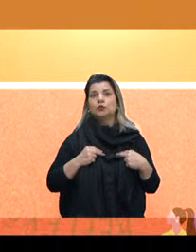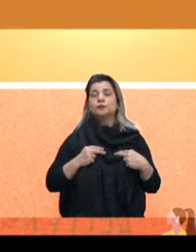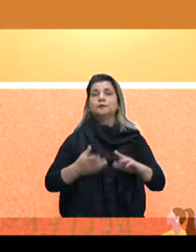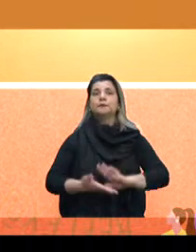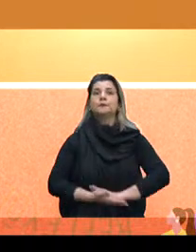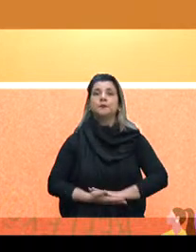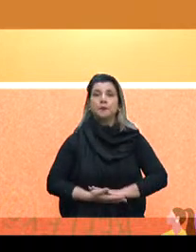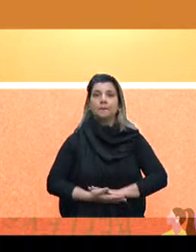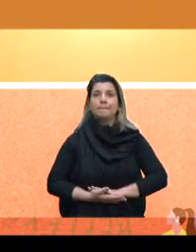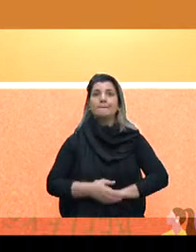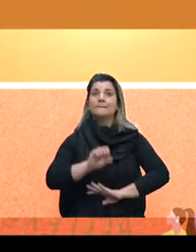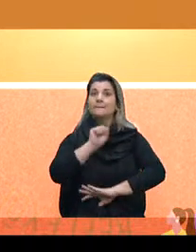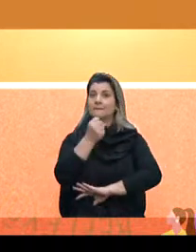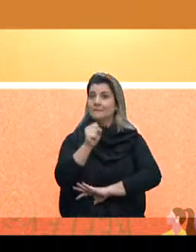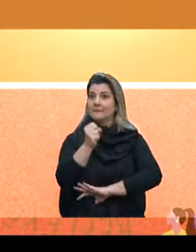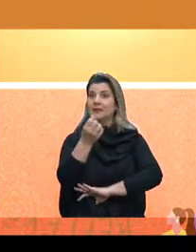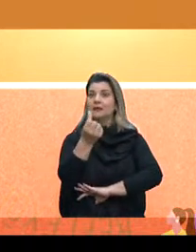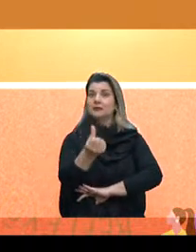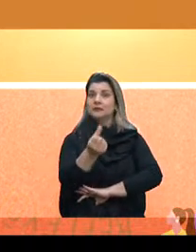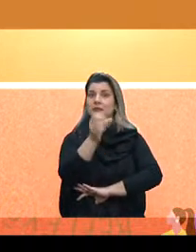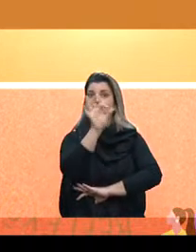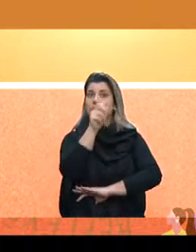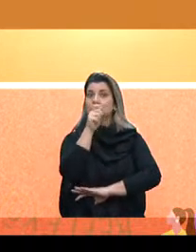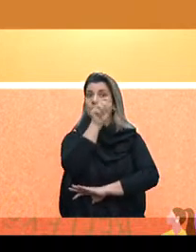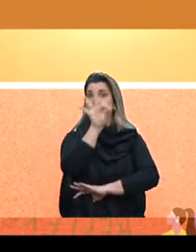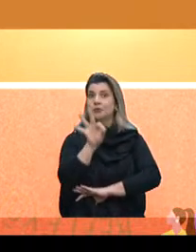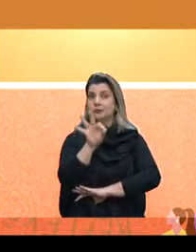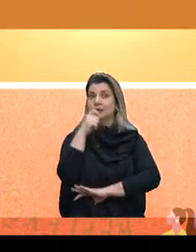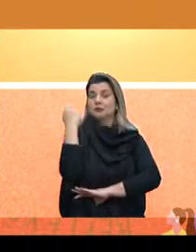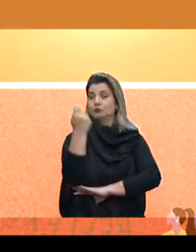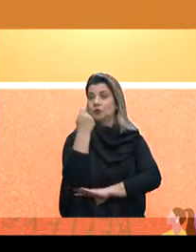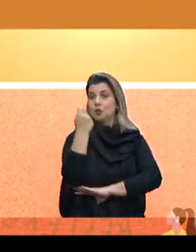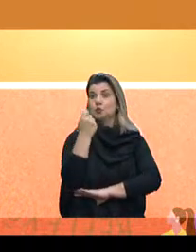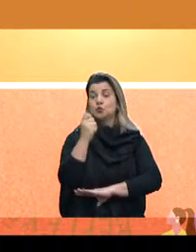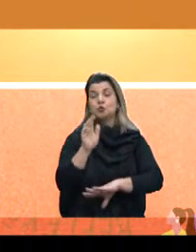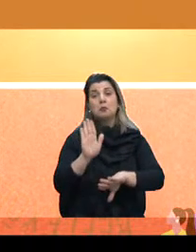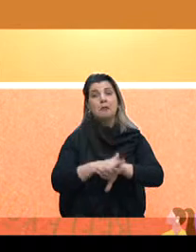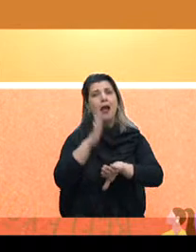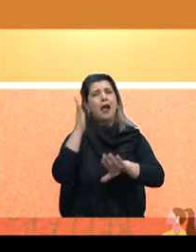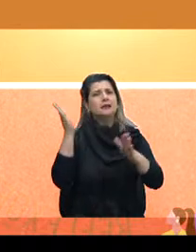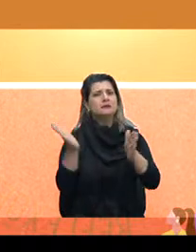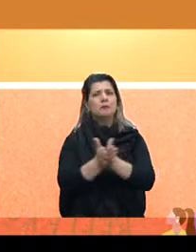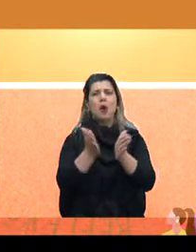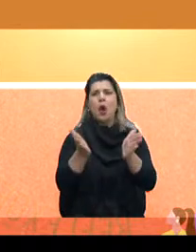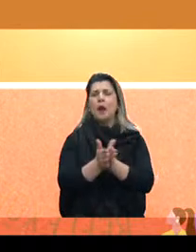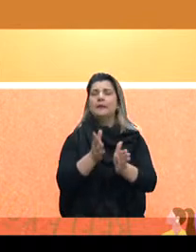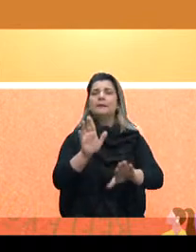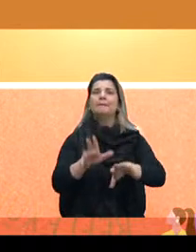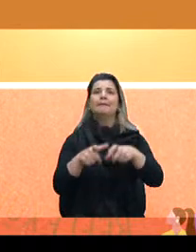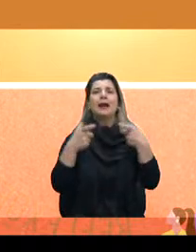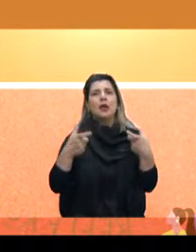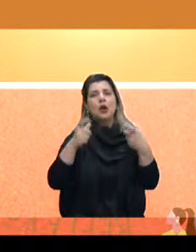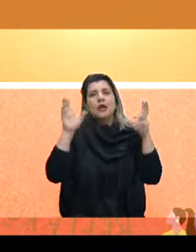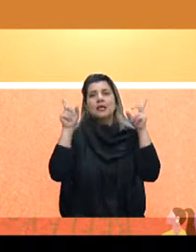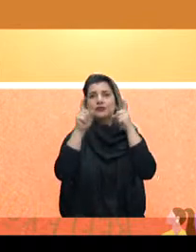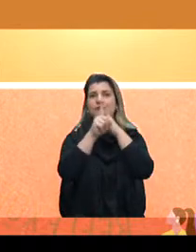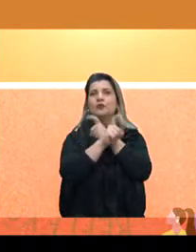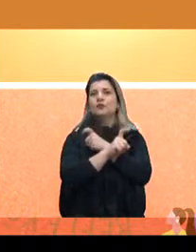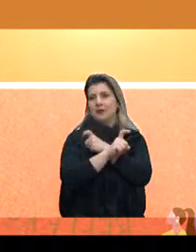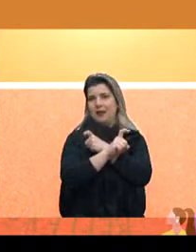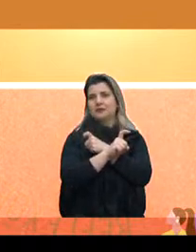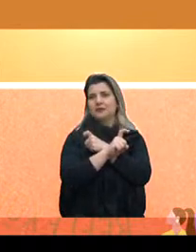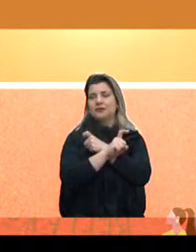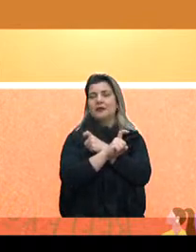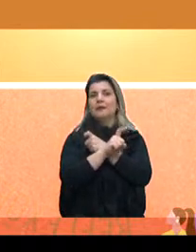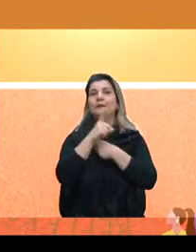social, 86% dos gaúchos acreditam que, quanto mais pobre, maior é a dificuldade do gaúcho enfrentar para ter um bom emprego.